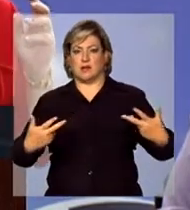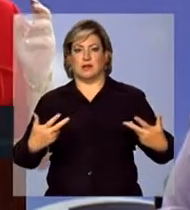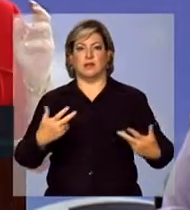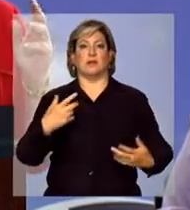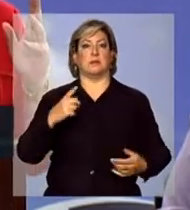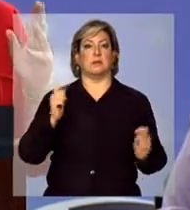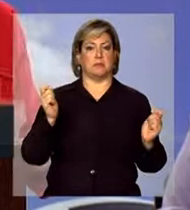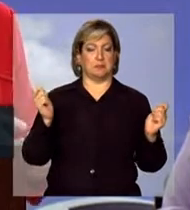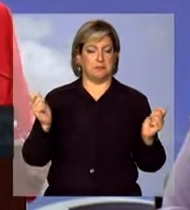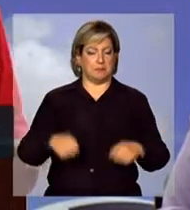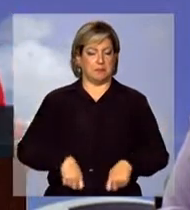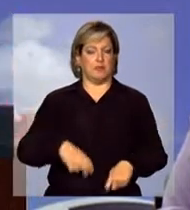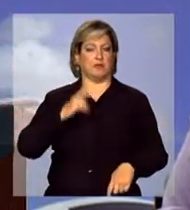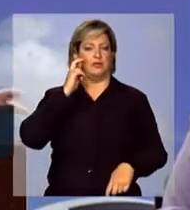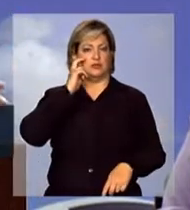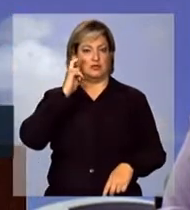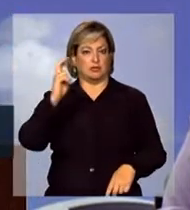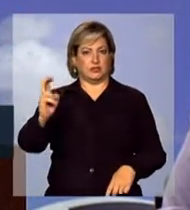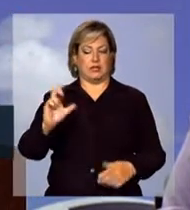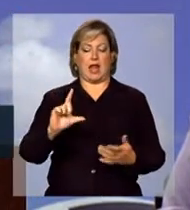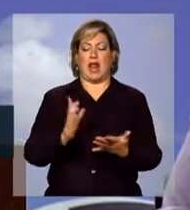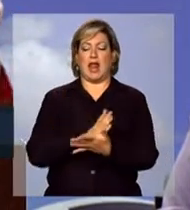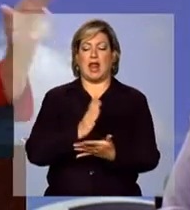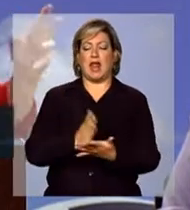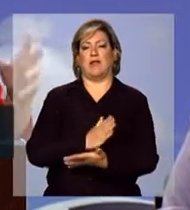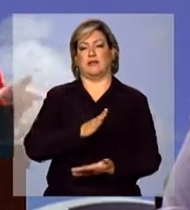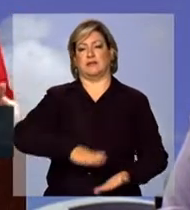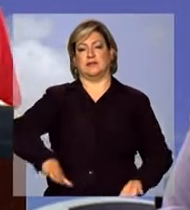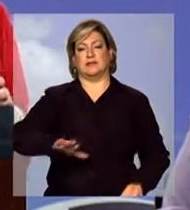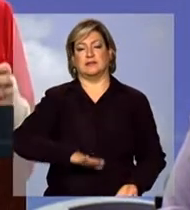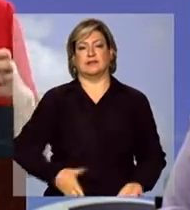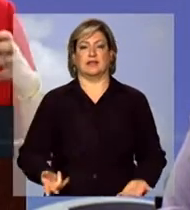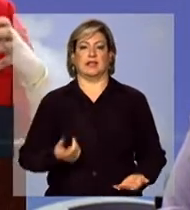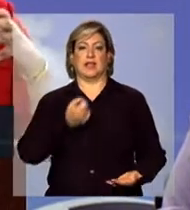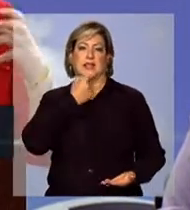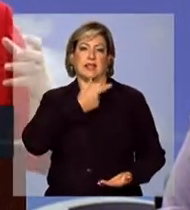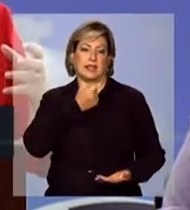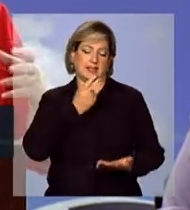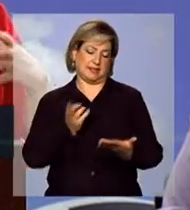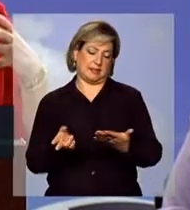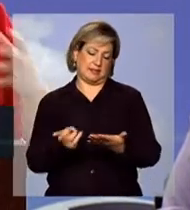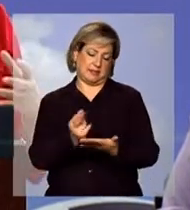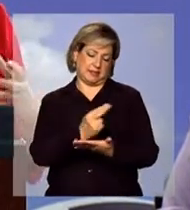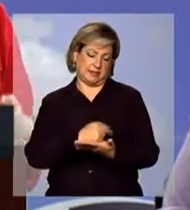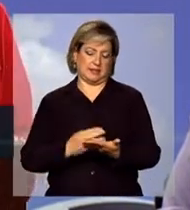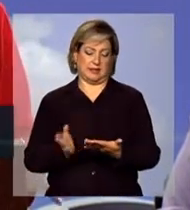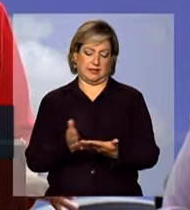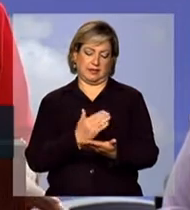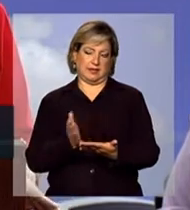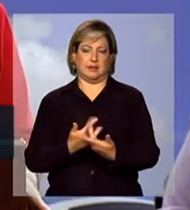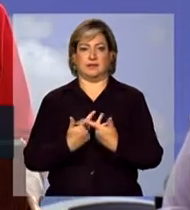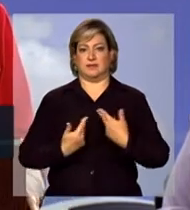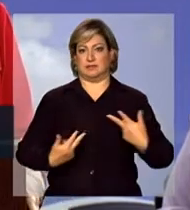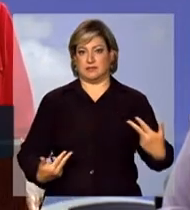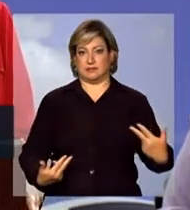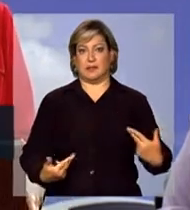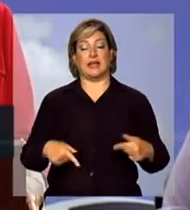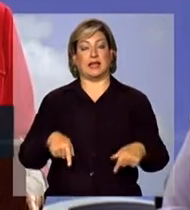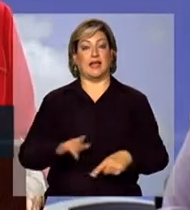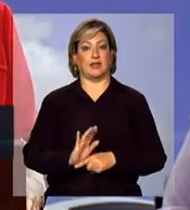a livros infantis, a brincadeiras, a uma série de estímulos, elas